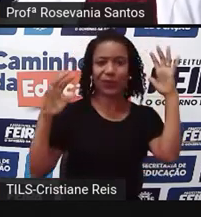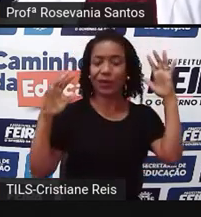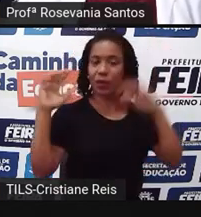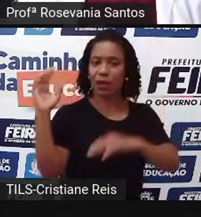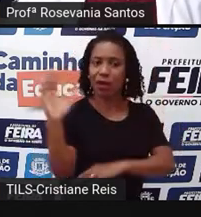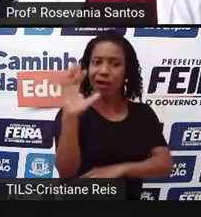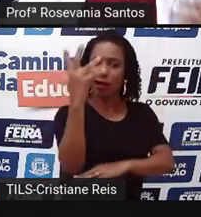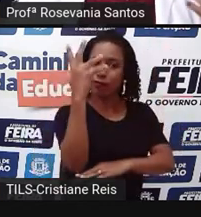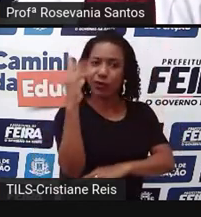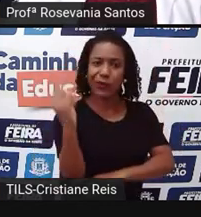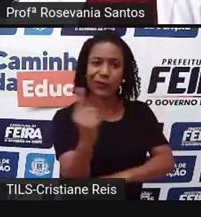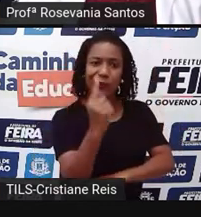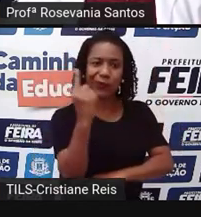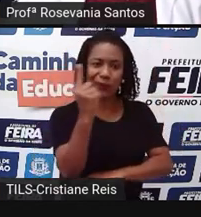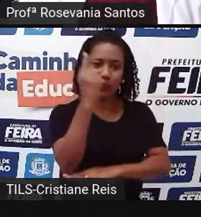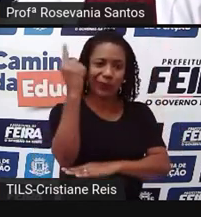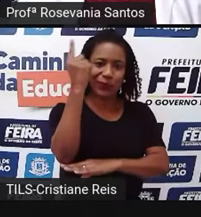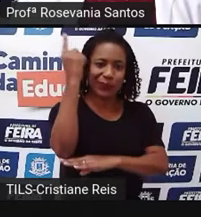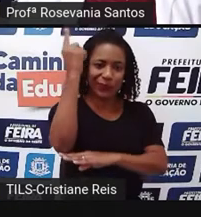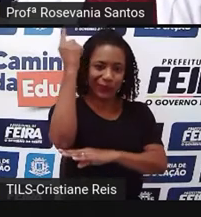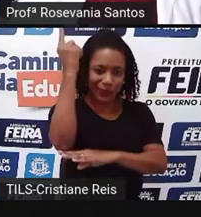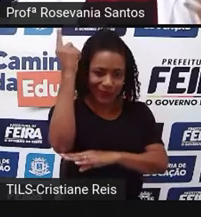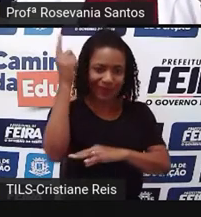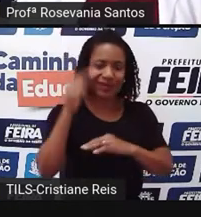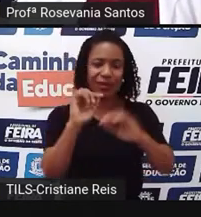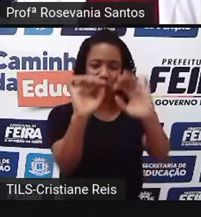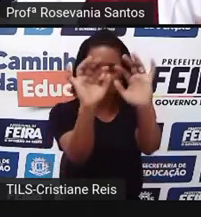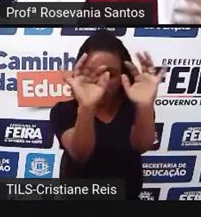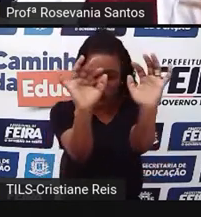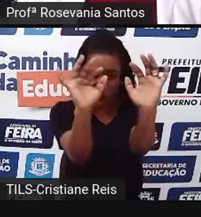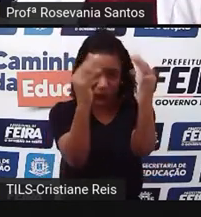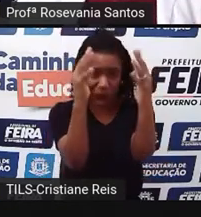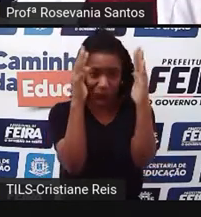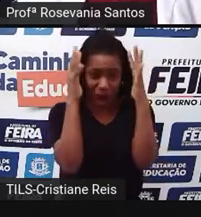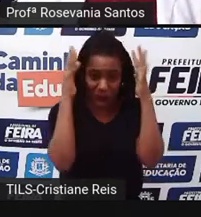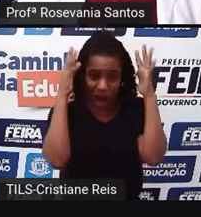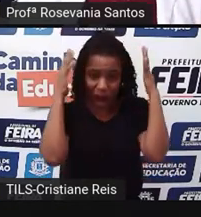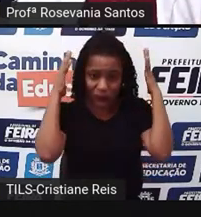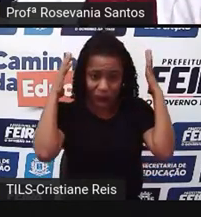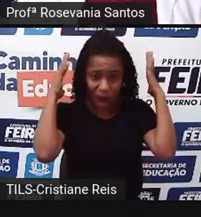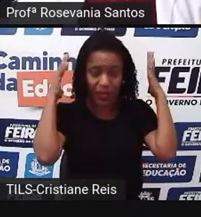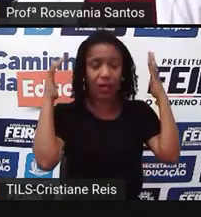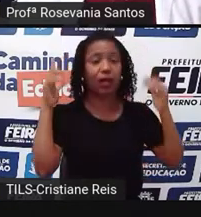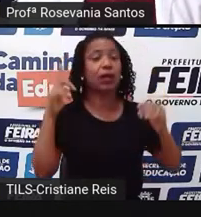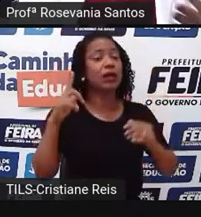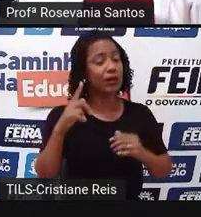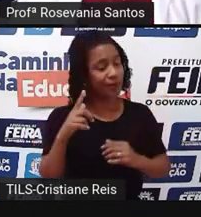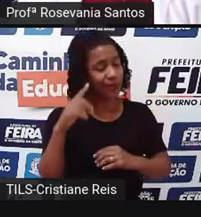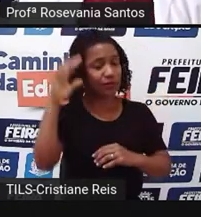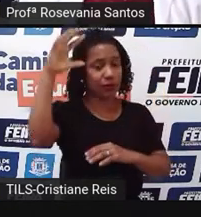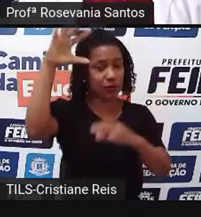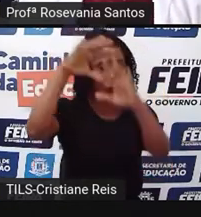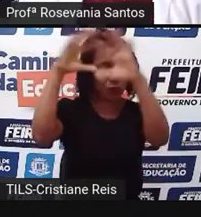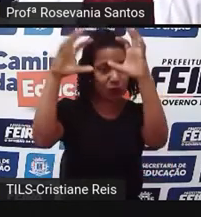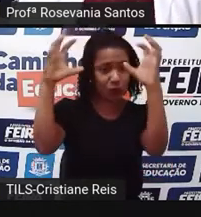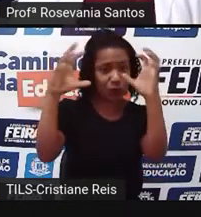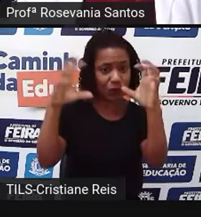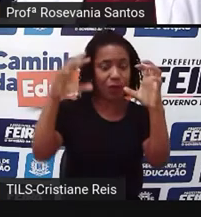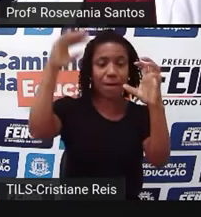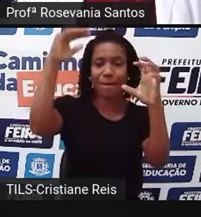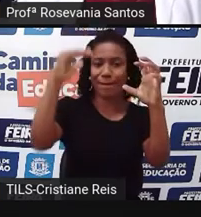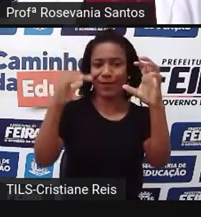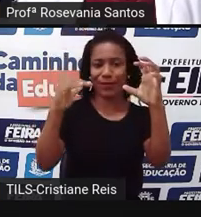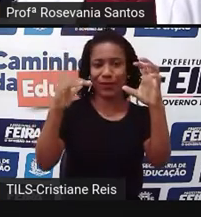vai ter aquela mata mais fechada, embora as plantas, o porte seja um pouco menor, porque também está próximo do sertão,